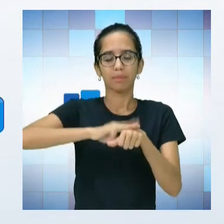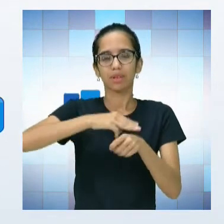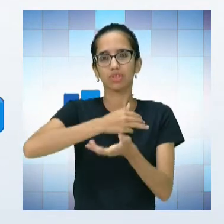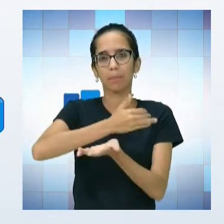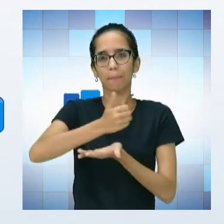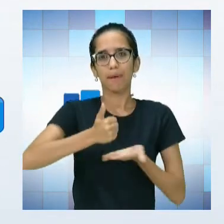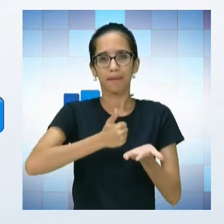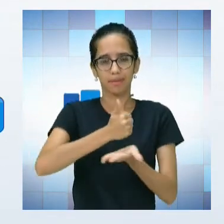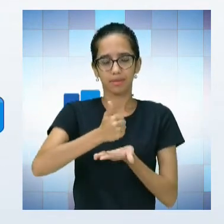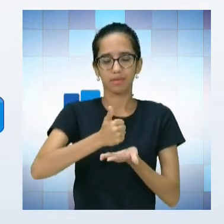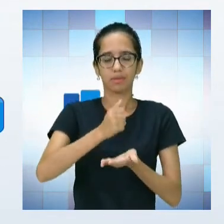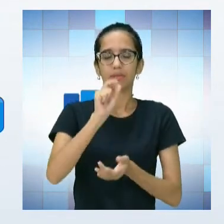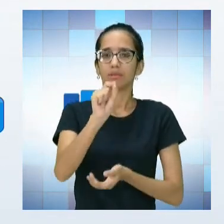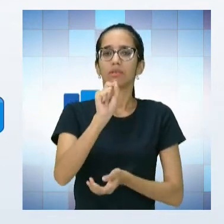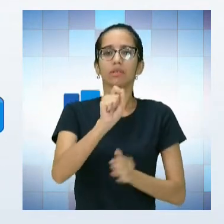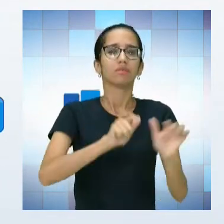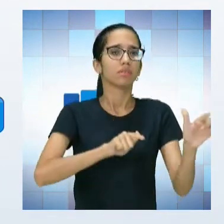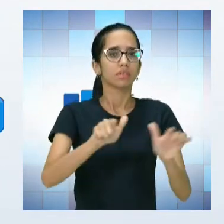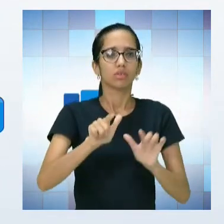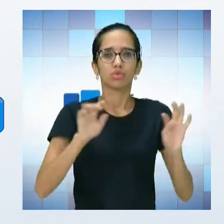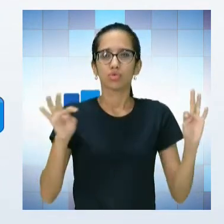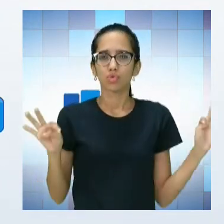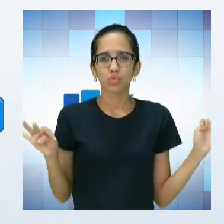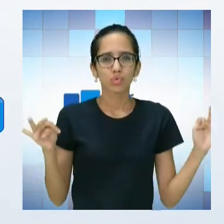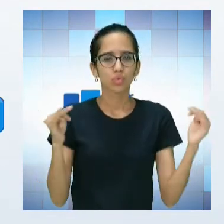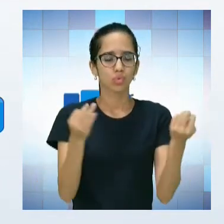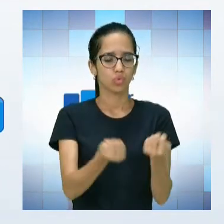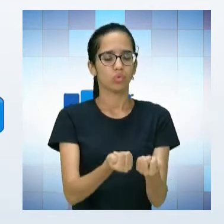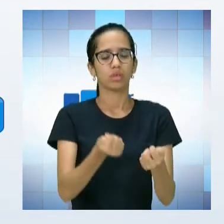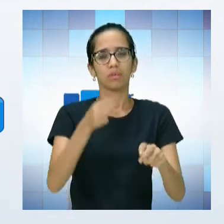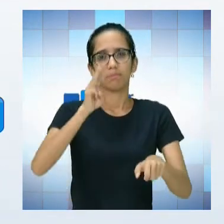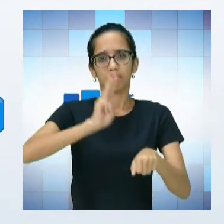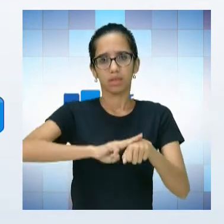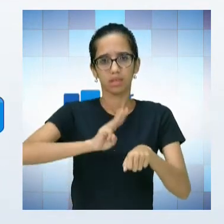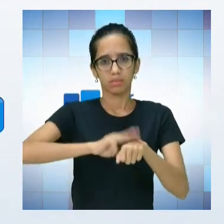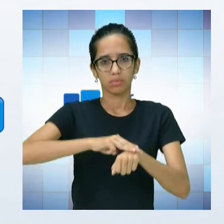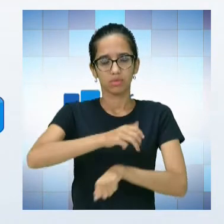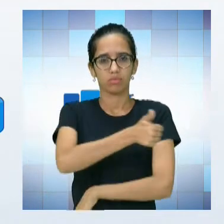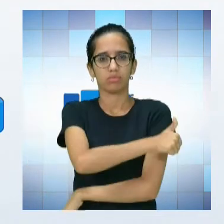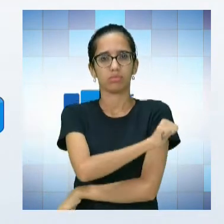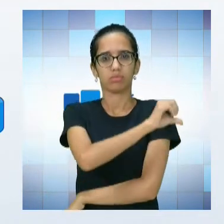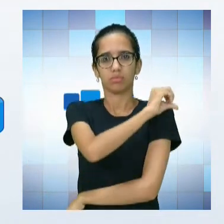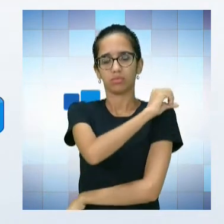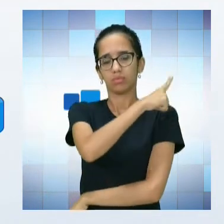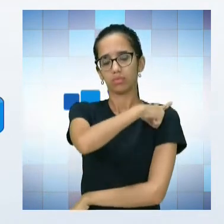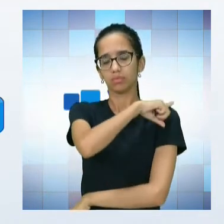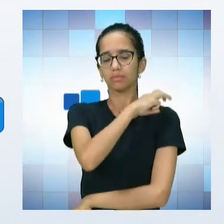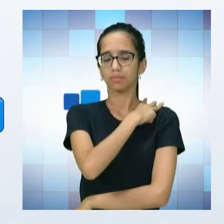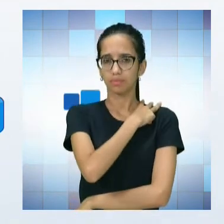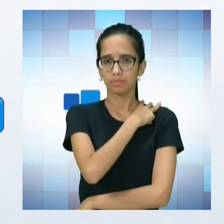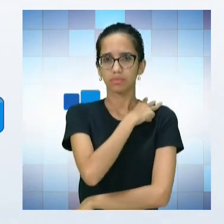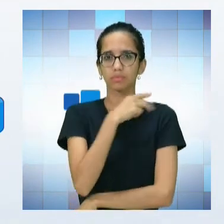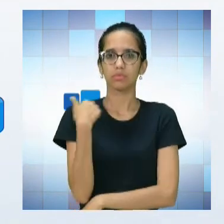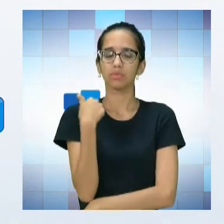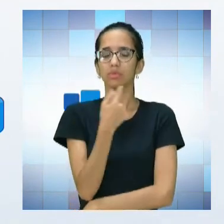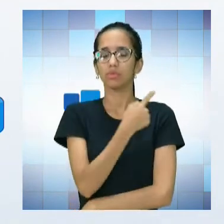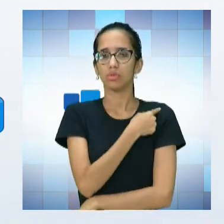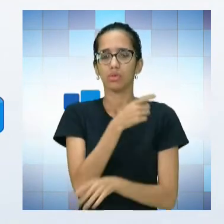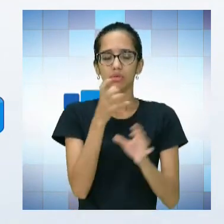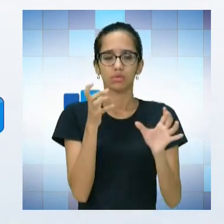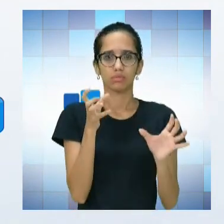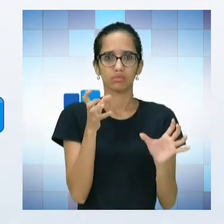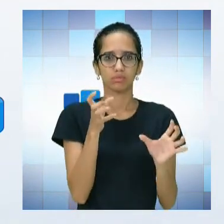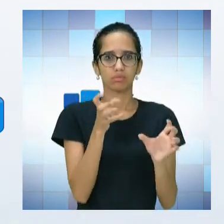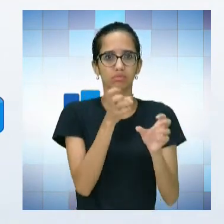que vai ser trabalhado no laboratório é toda a matemática do ensino fundamental e médio. A gente agrupou esses